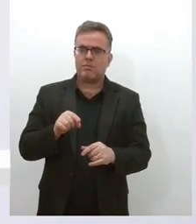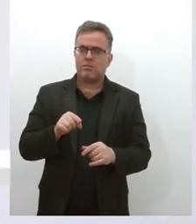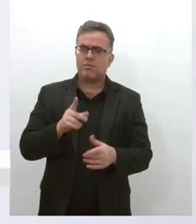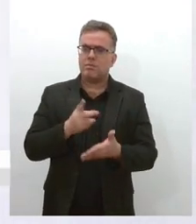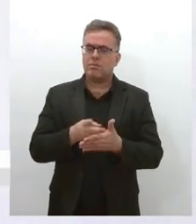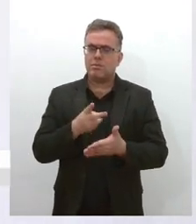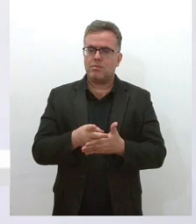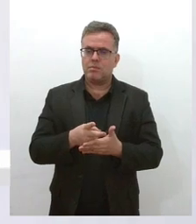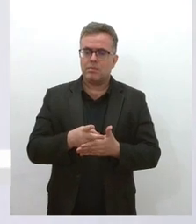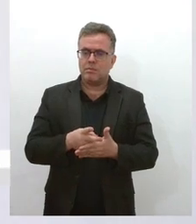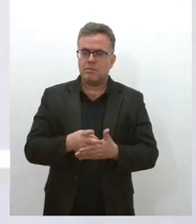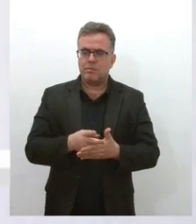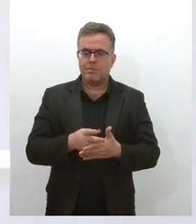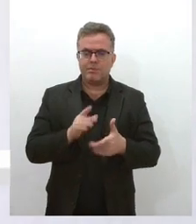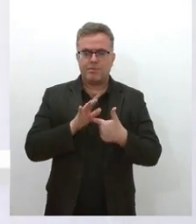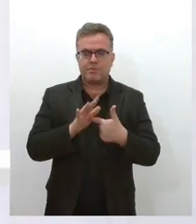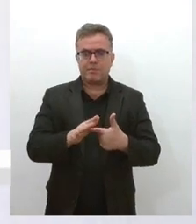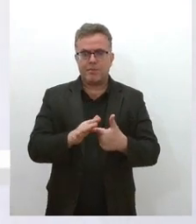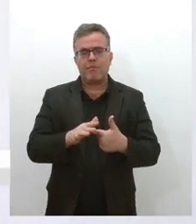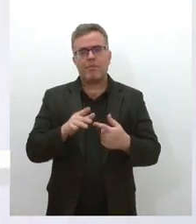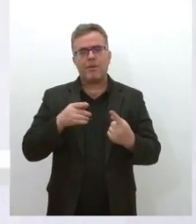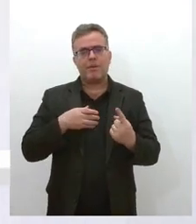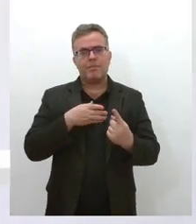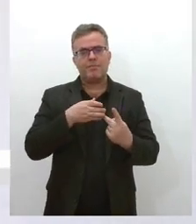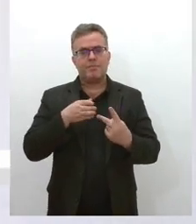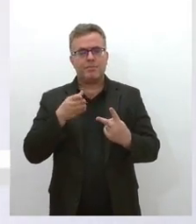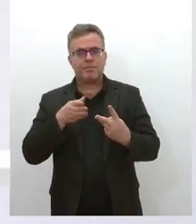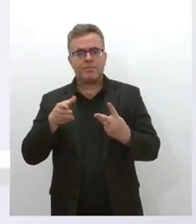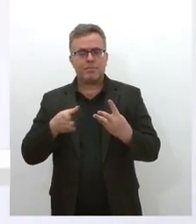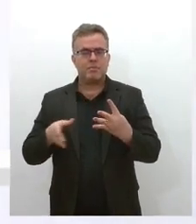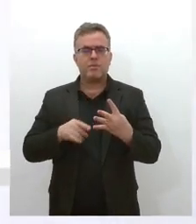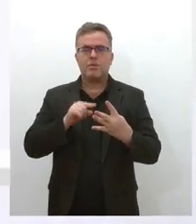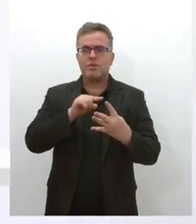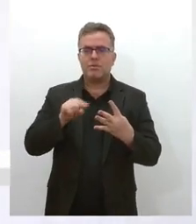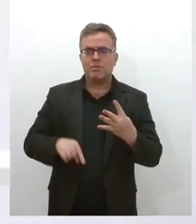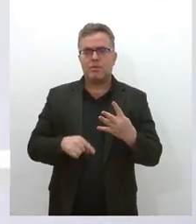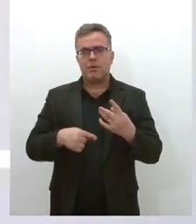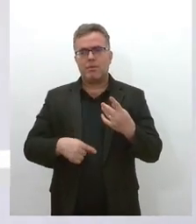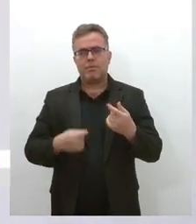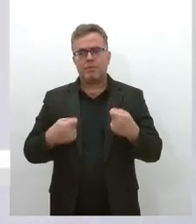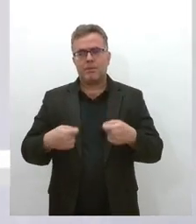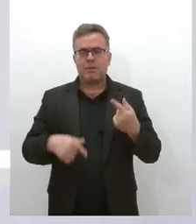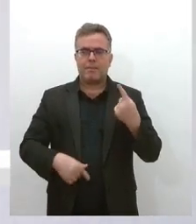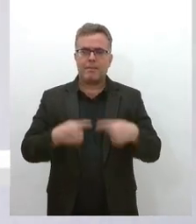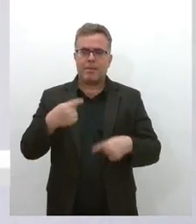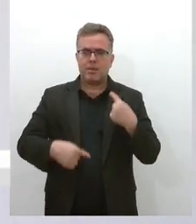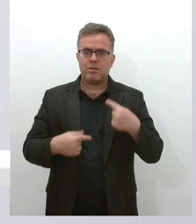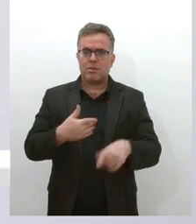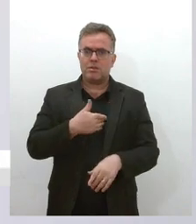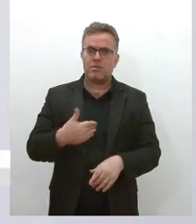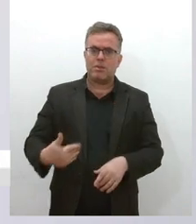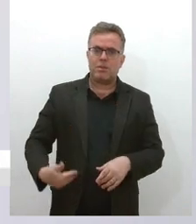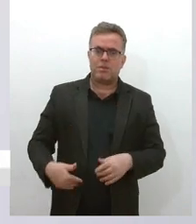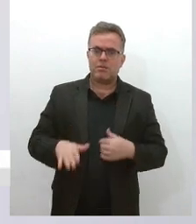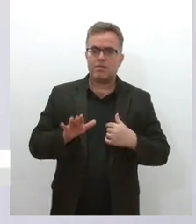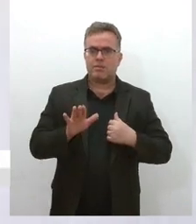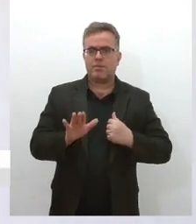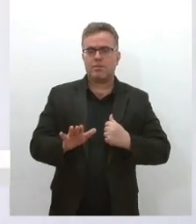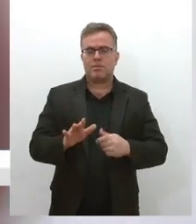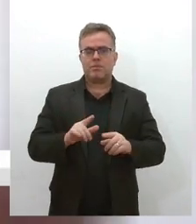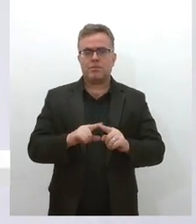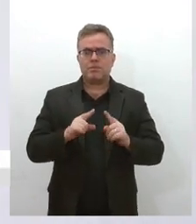demanda, requisita, necessita de políticas públicas, mas o receituário